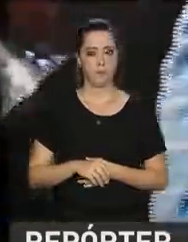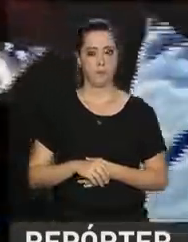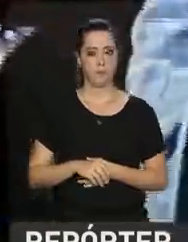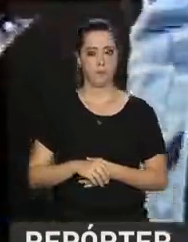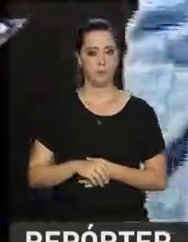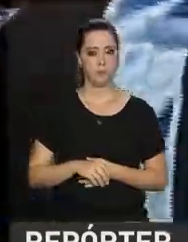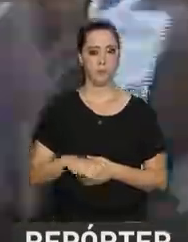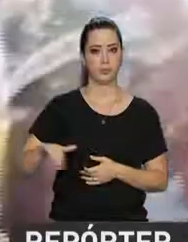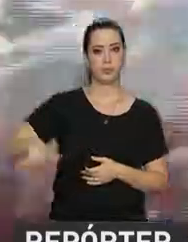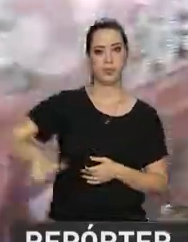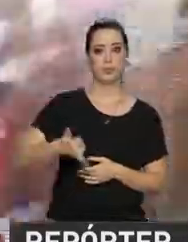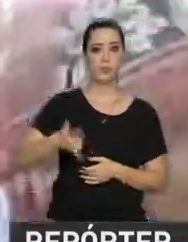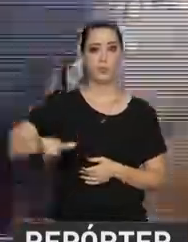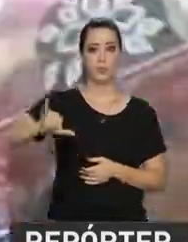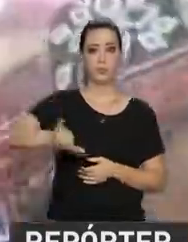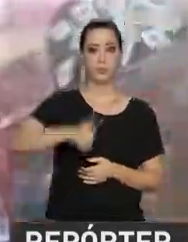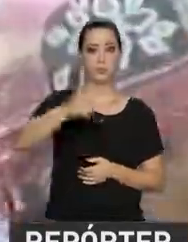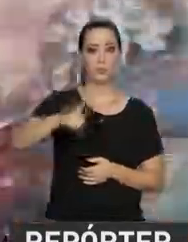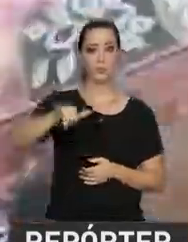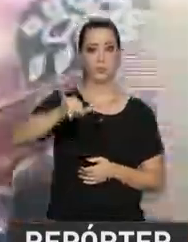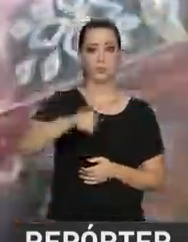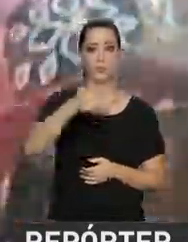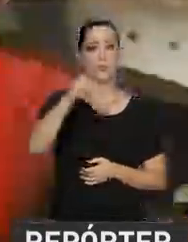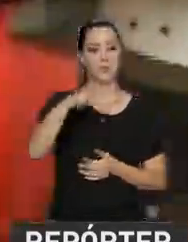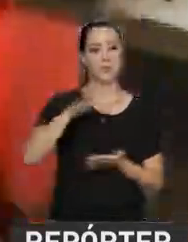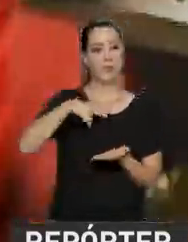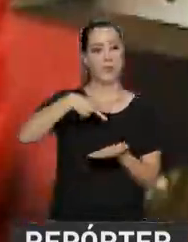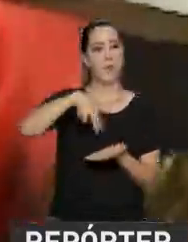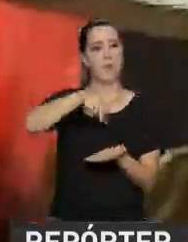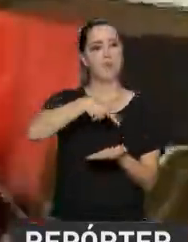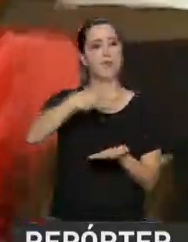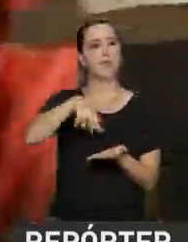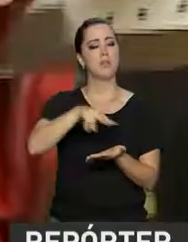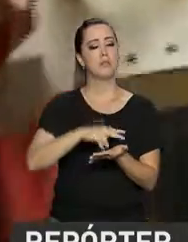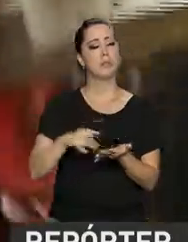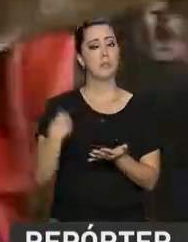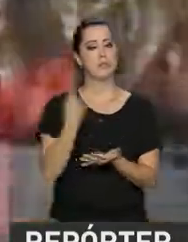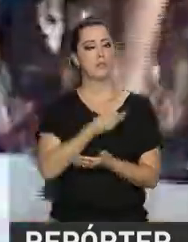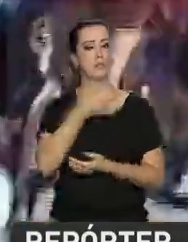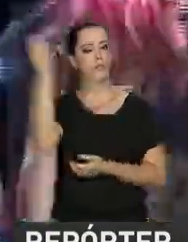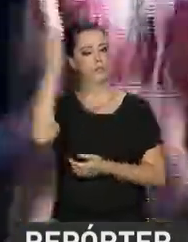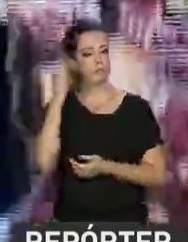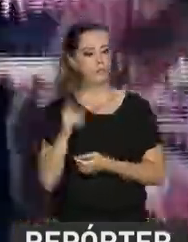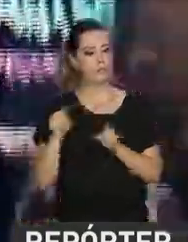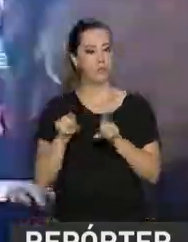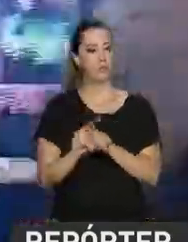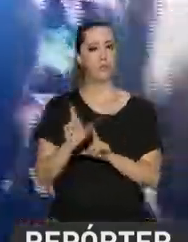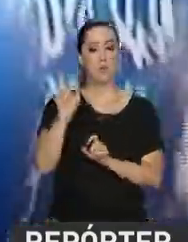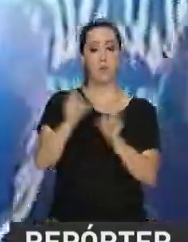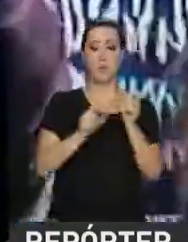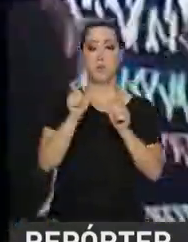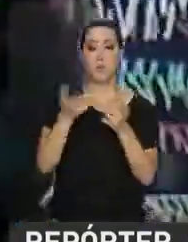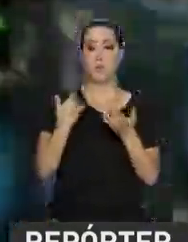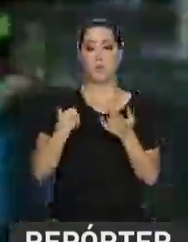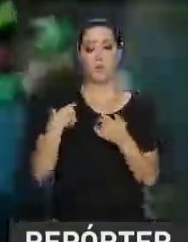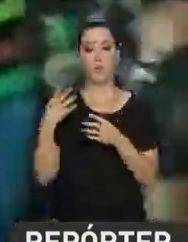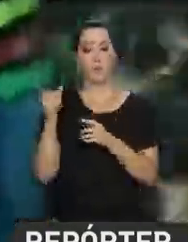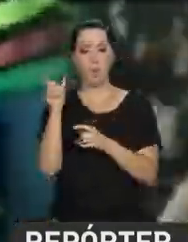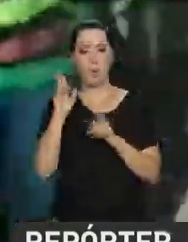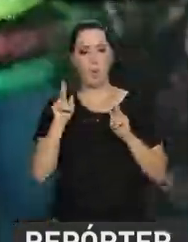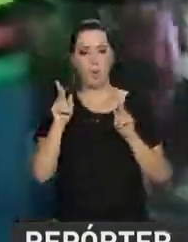O Bumba Melboi, ou Boi Bumbá, é uma dança do folclore popular brasileiro, com personagens humanos